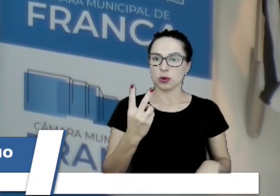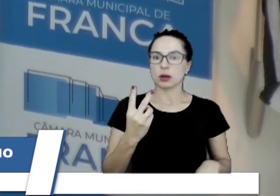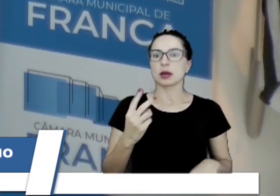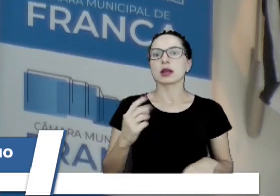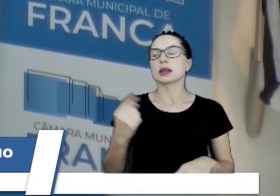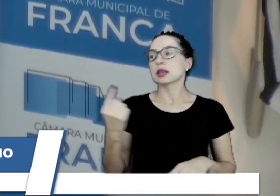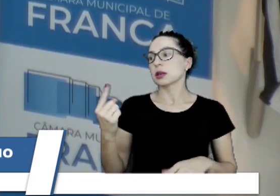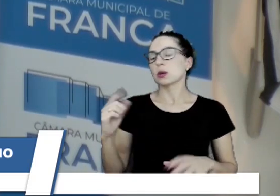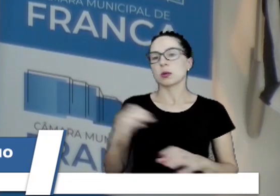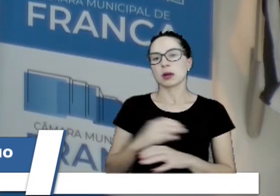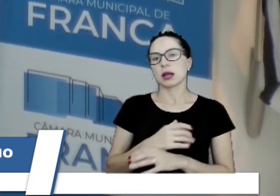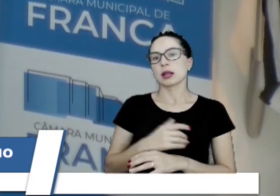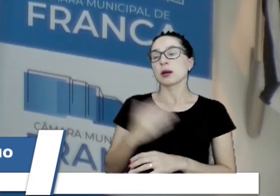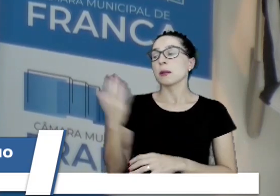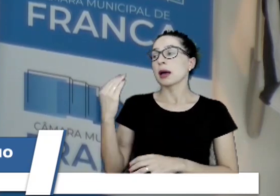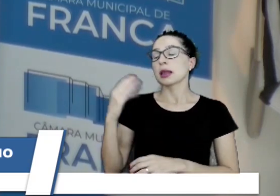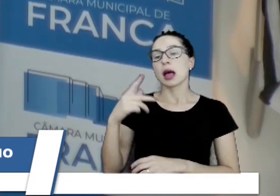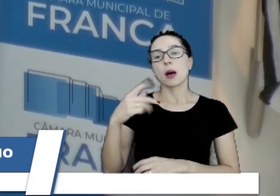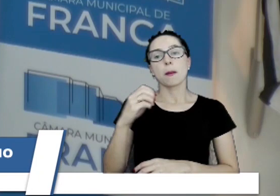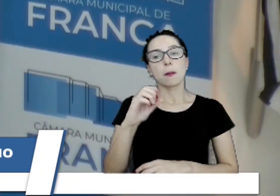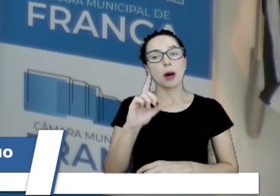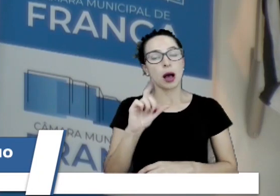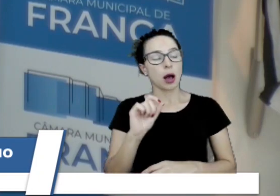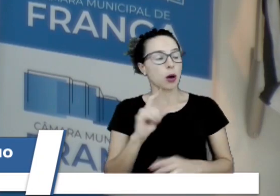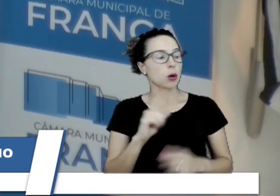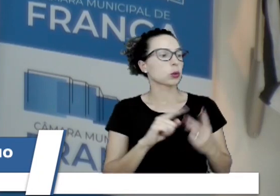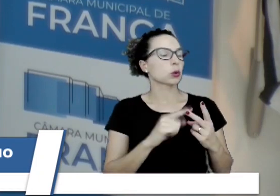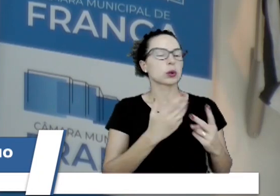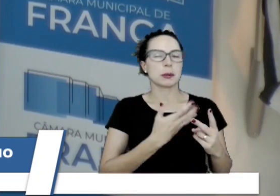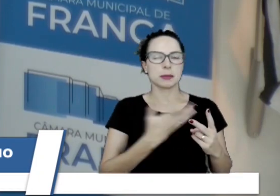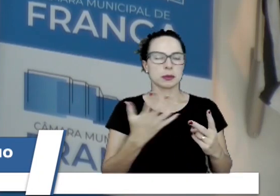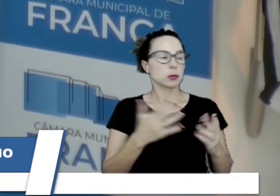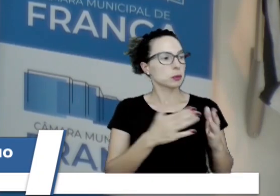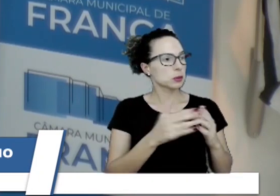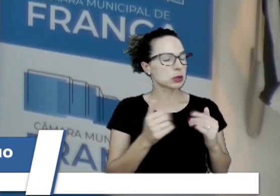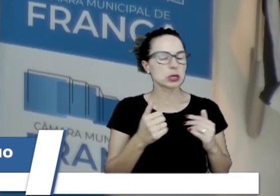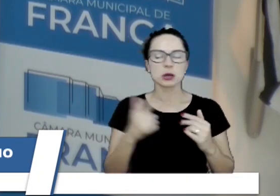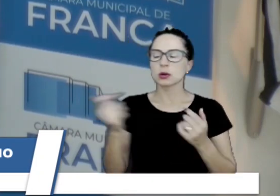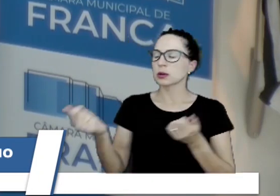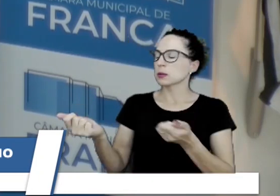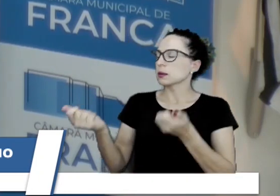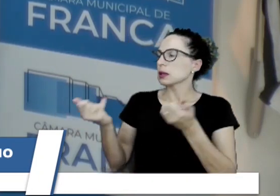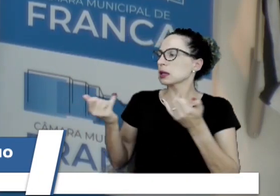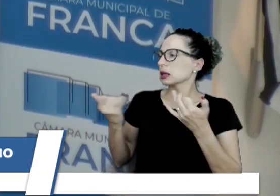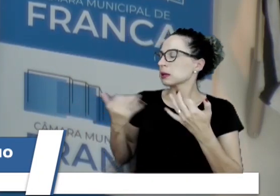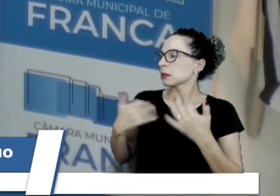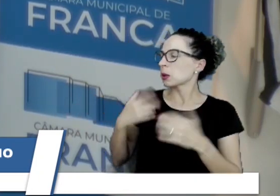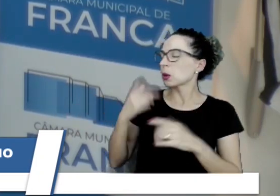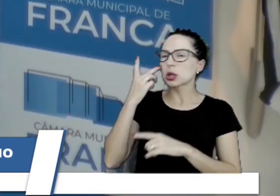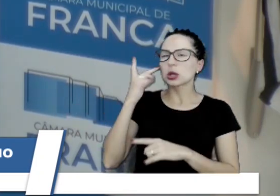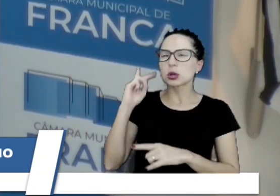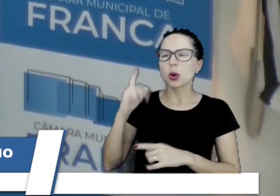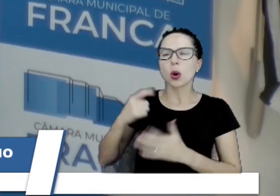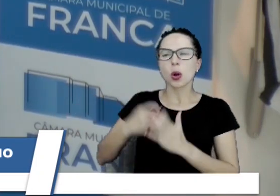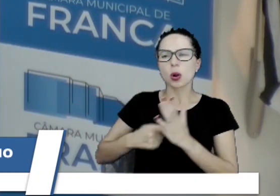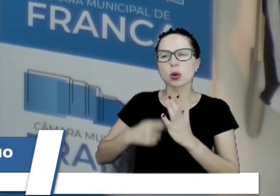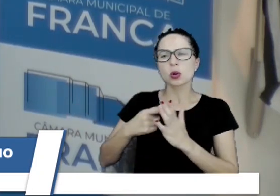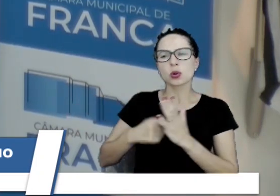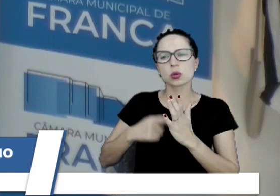e dos amigos, e quando veio a história vencedora de vossa senhoria,